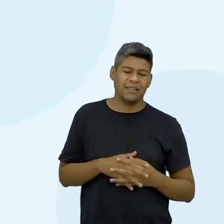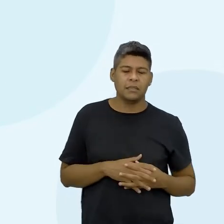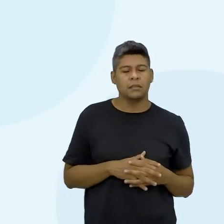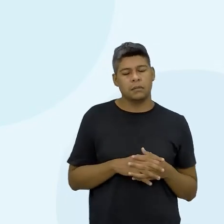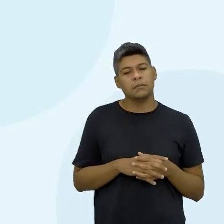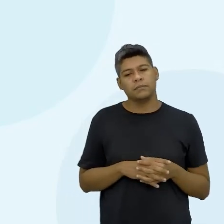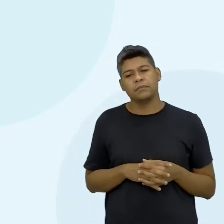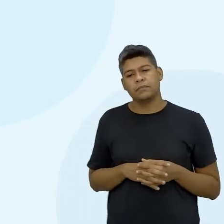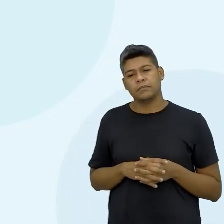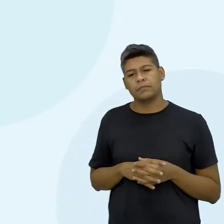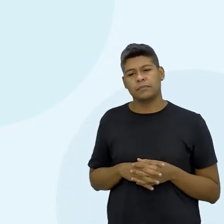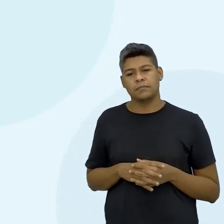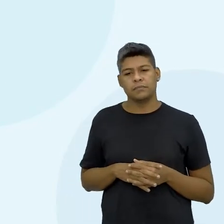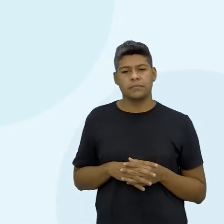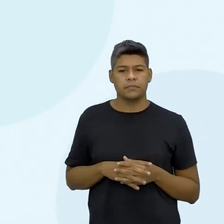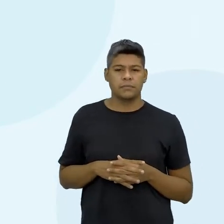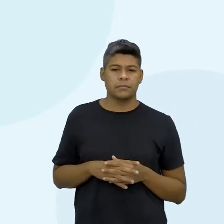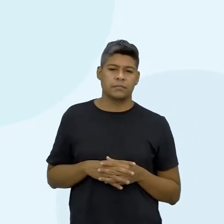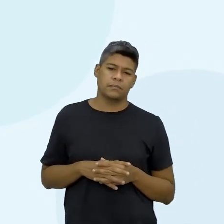da nossa família.